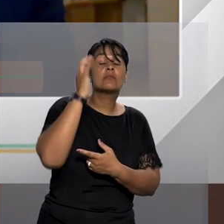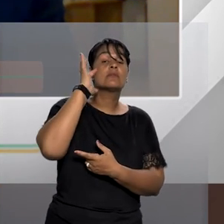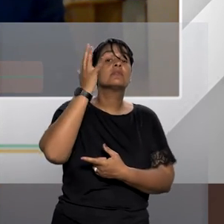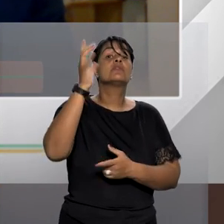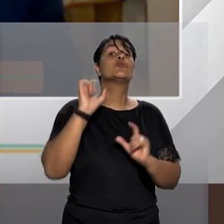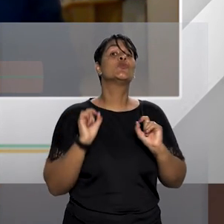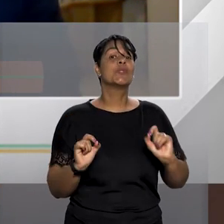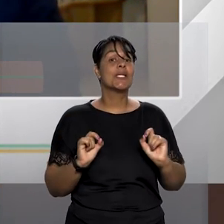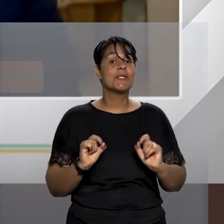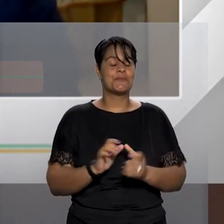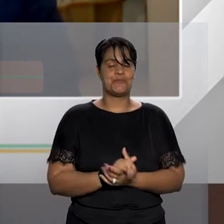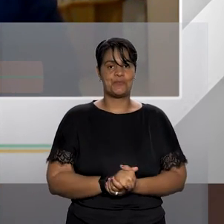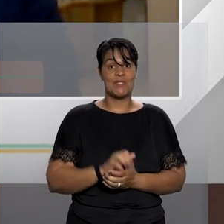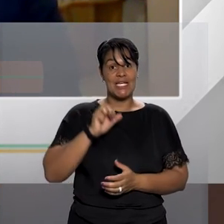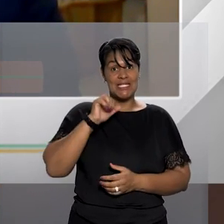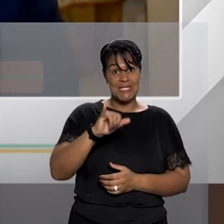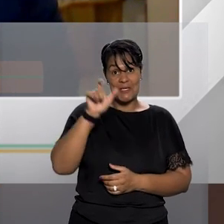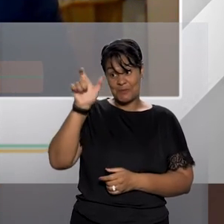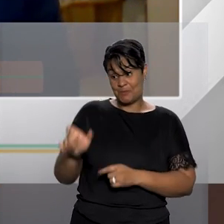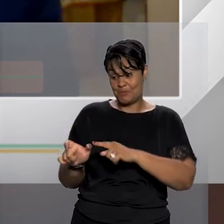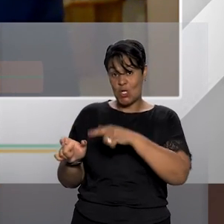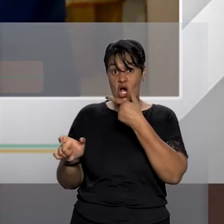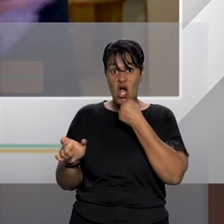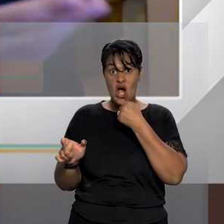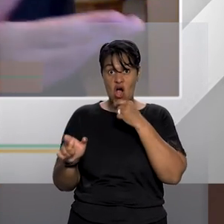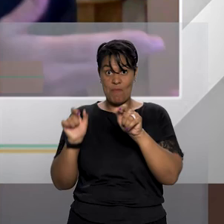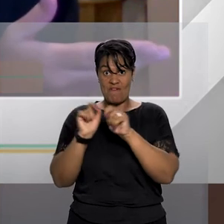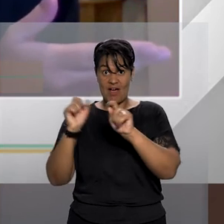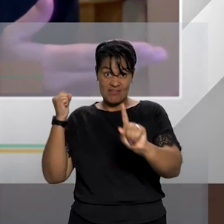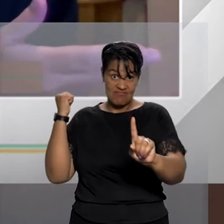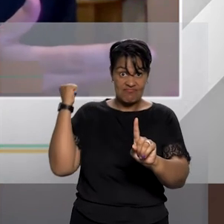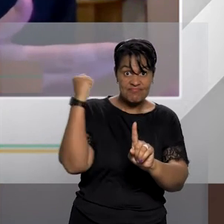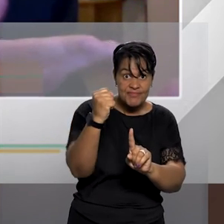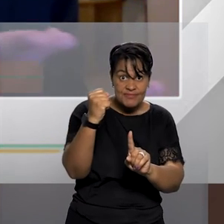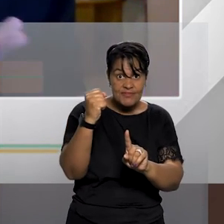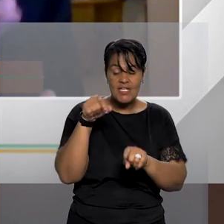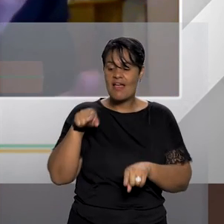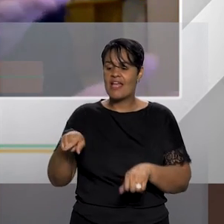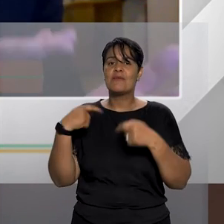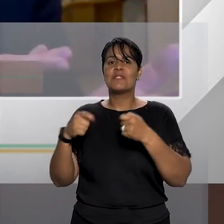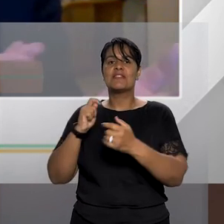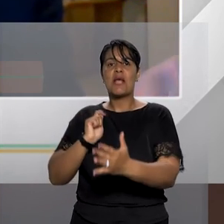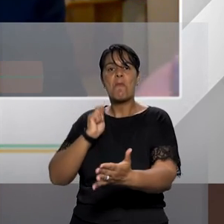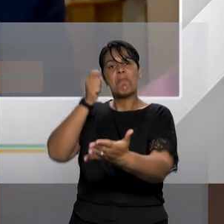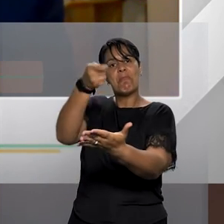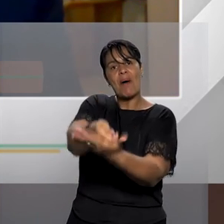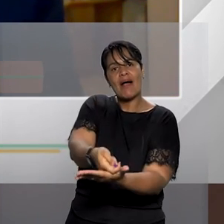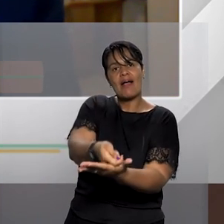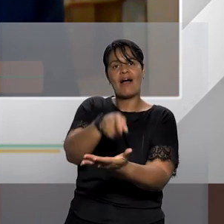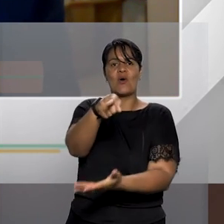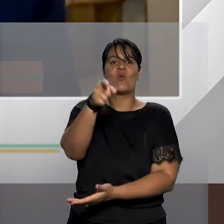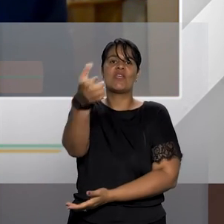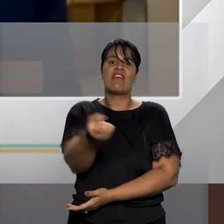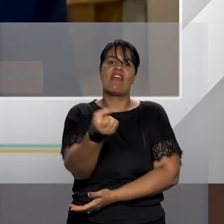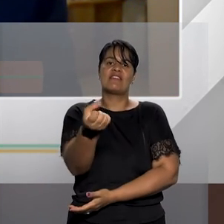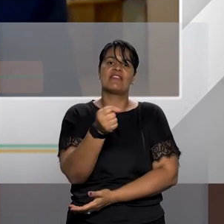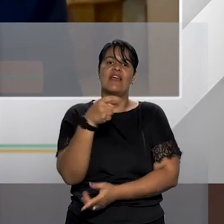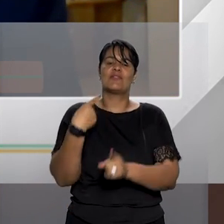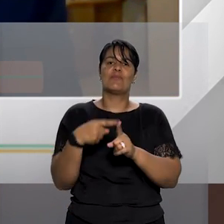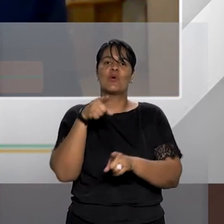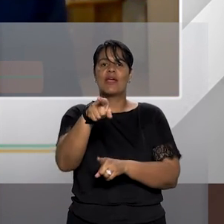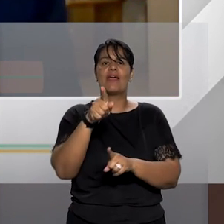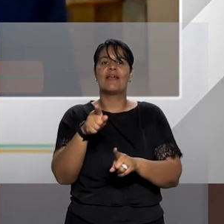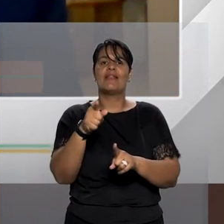se ele vem a praticar o feminicídio ele deverá indenizar o INSS dos gastos relacionados ao